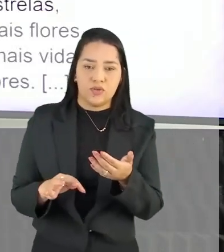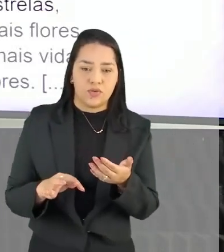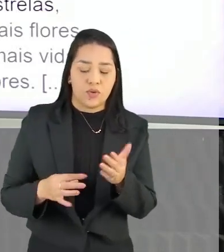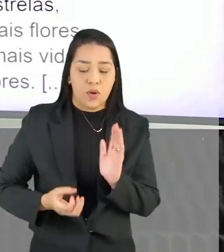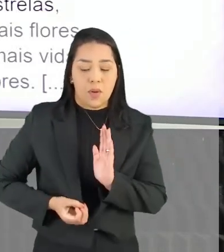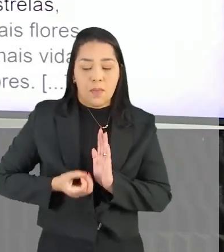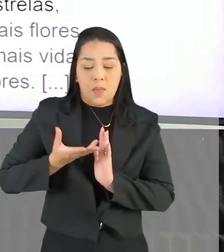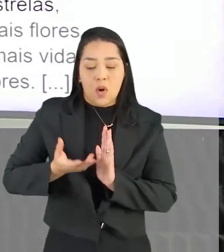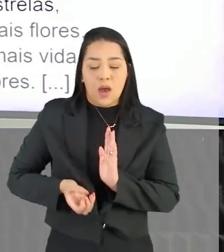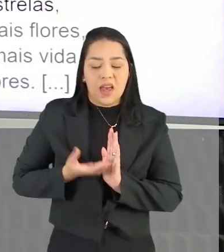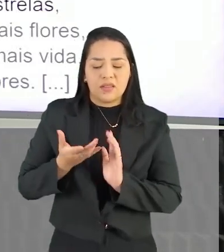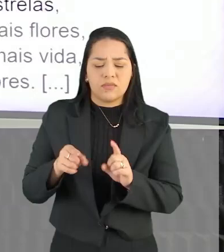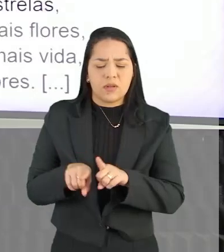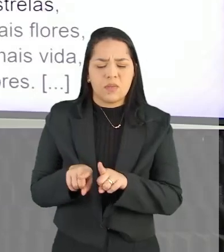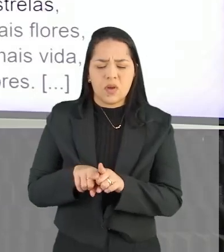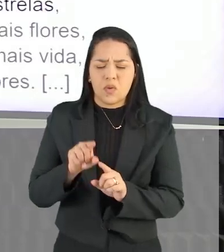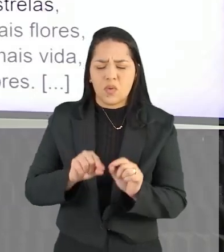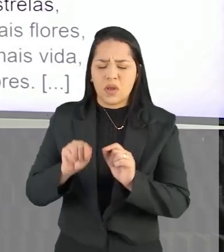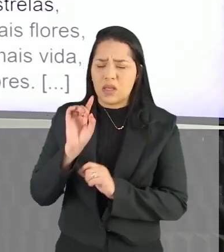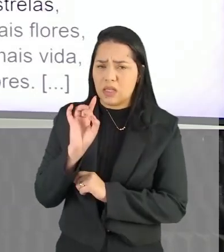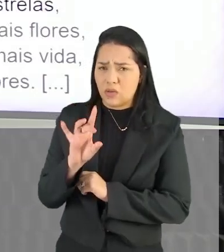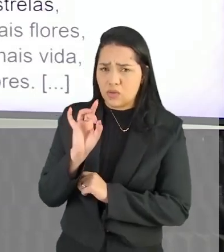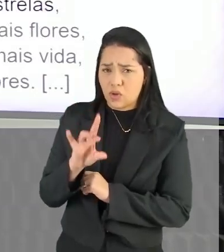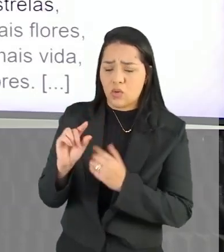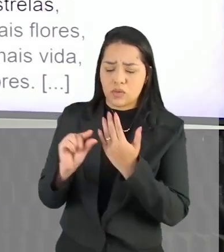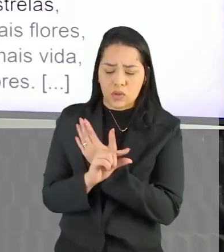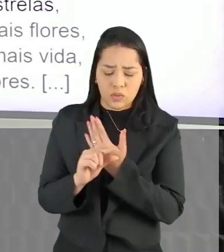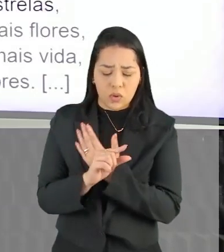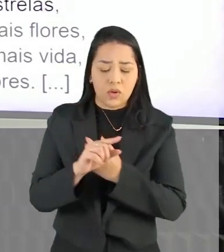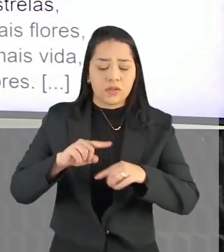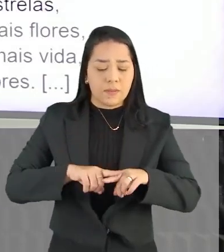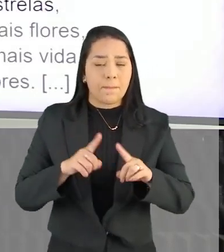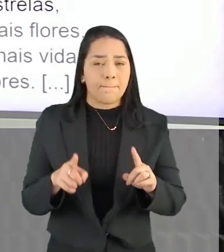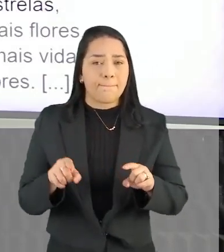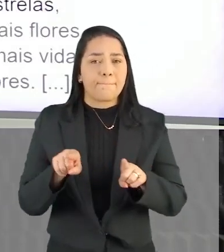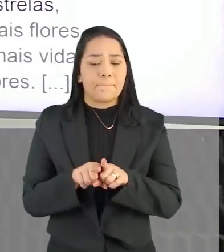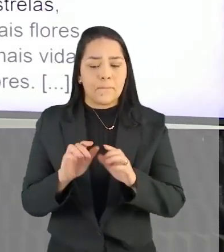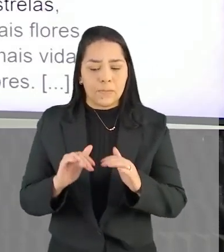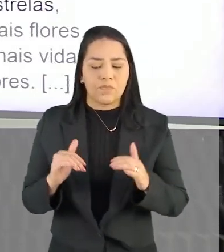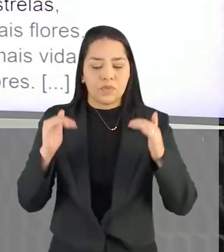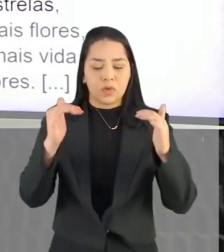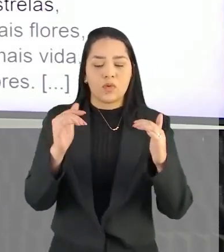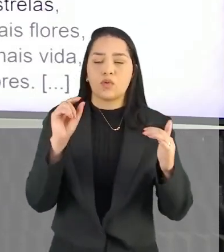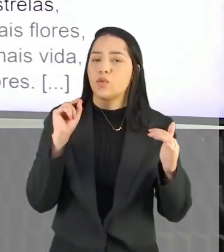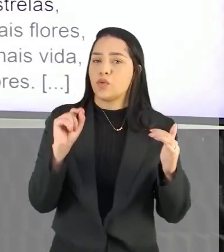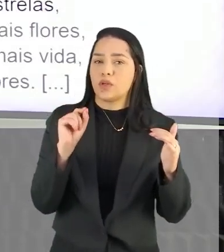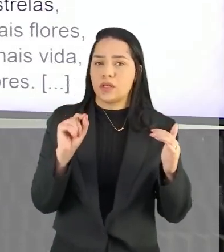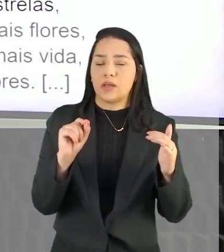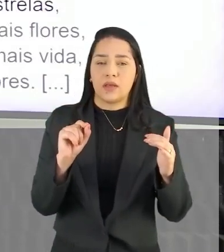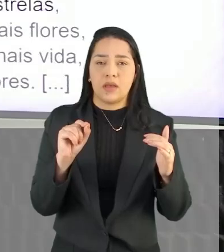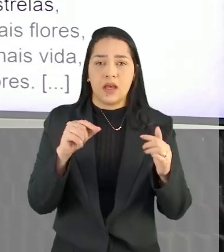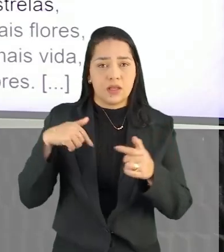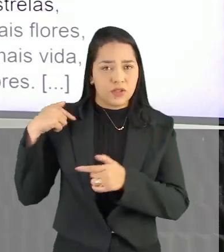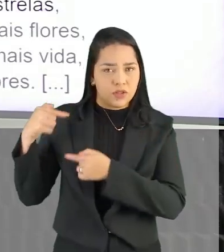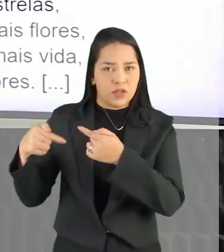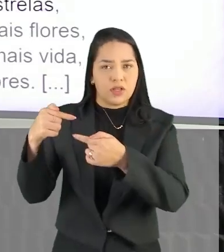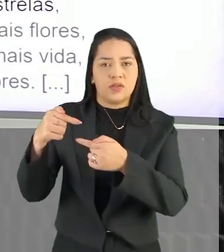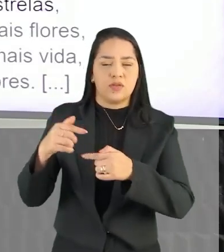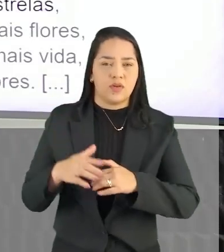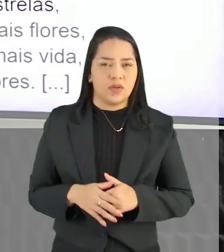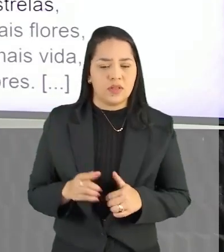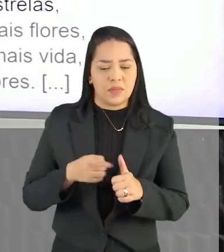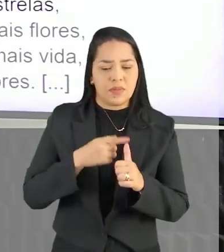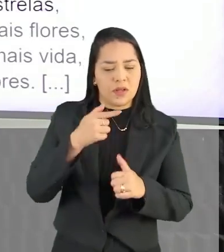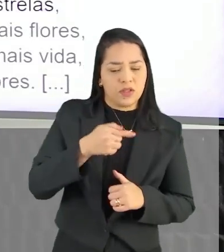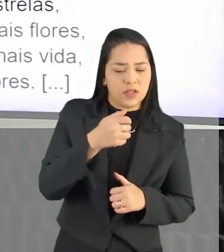Isso diferencia, principalmente, não só considerando os autores, mas, sobretudo, as gerações. Se é a primeira